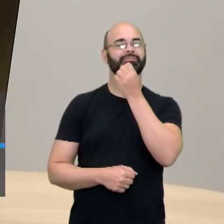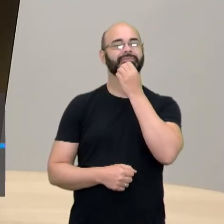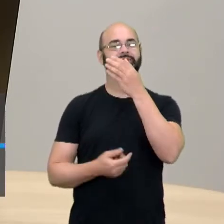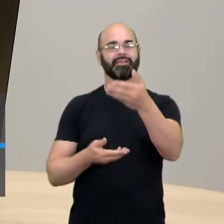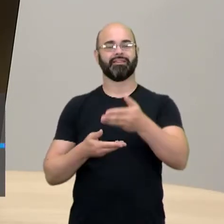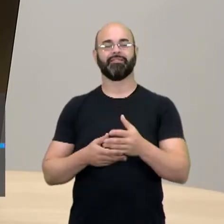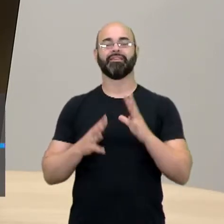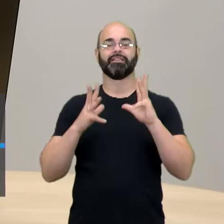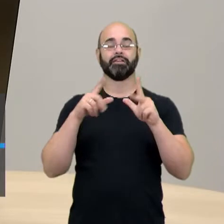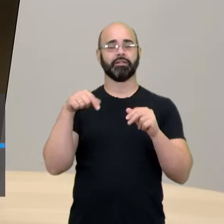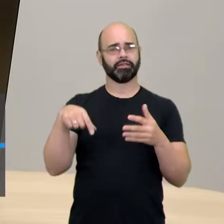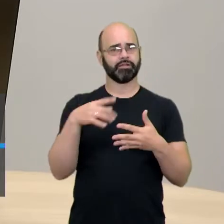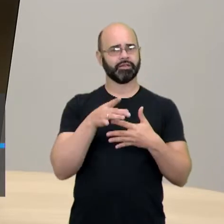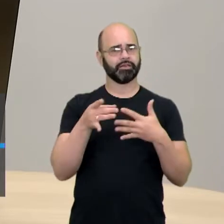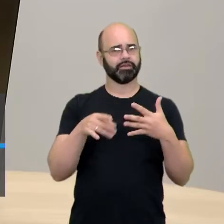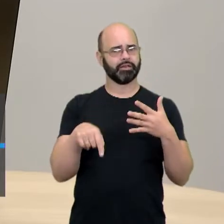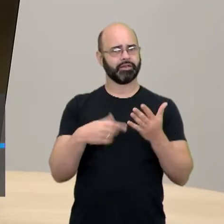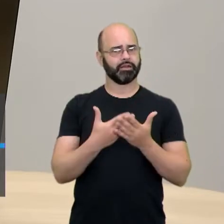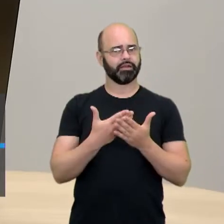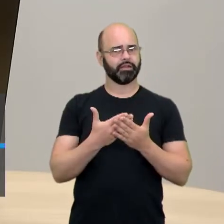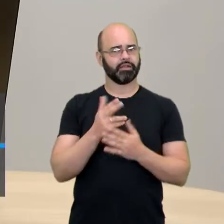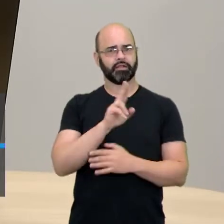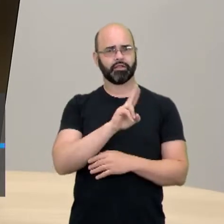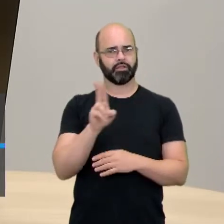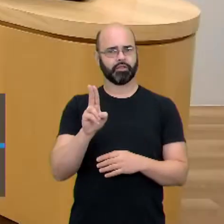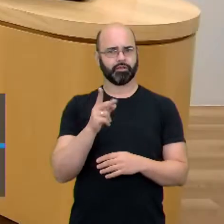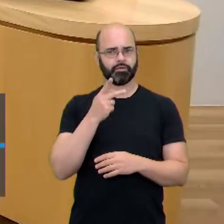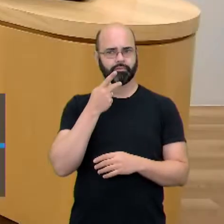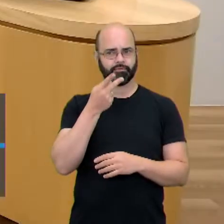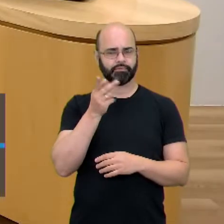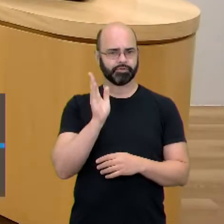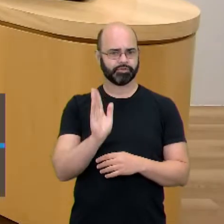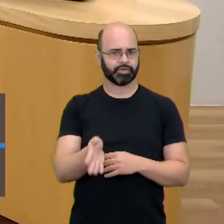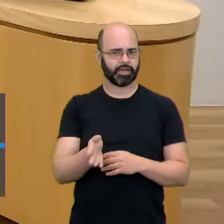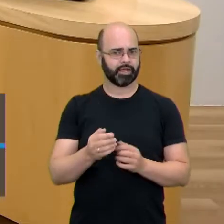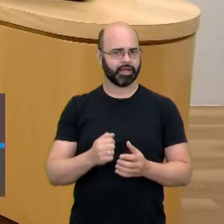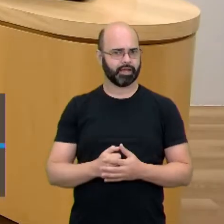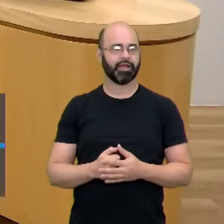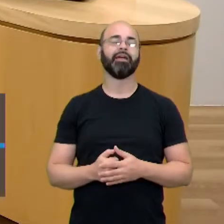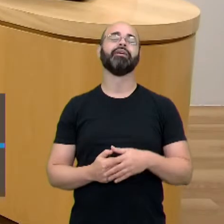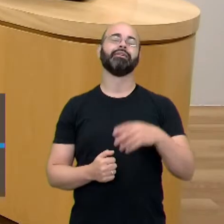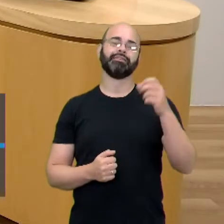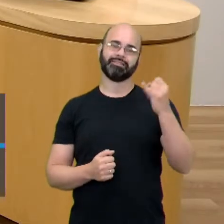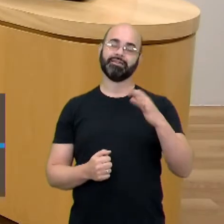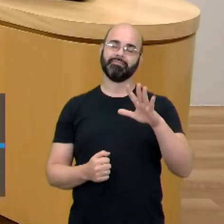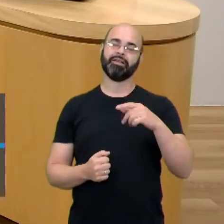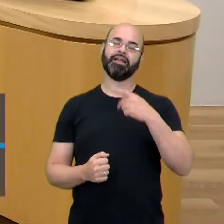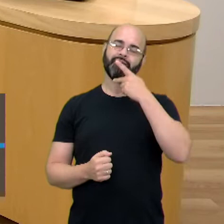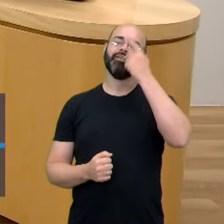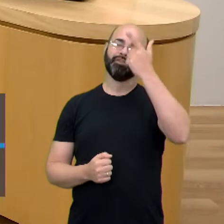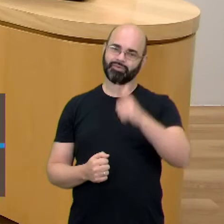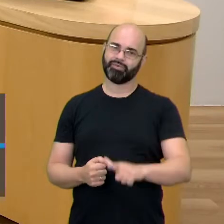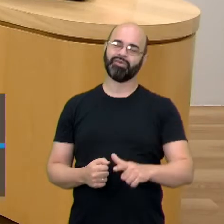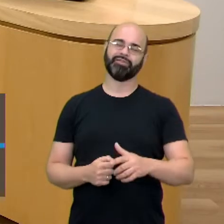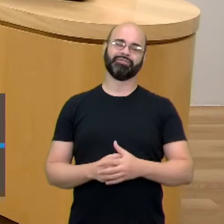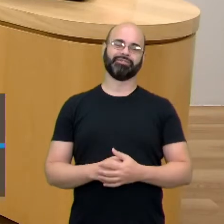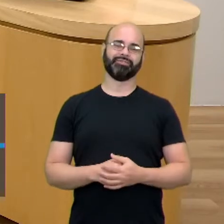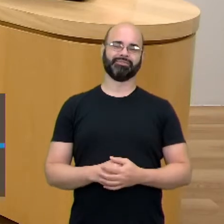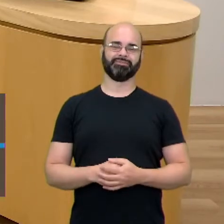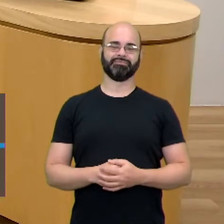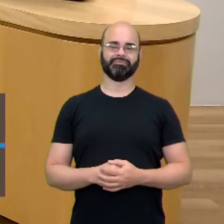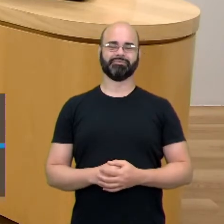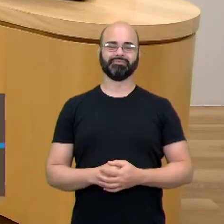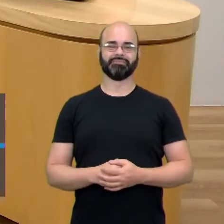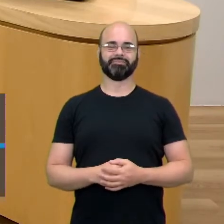eles qual é o nome do componente da nossa aula de hoje? A gente contou, mas a gente vai contar de novo, né? A gente está trabalhando,